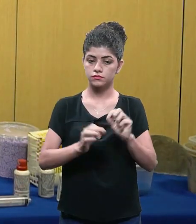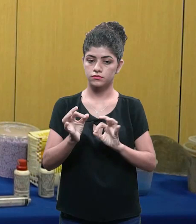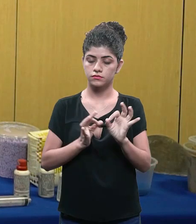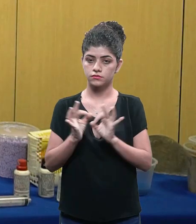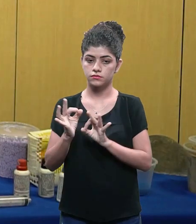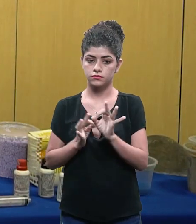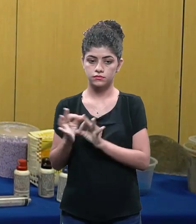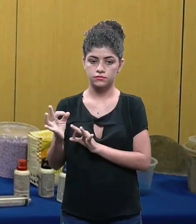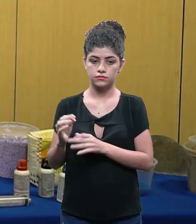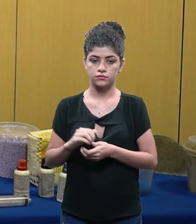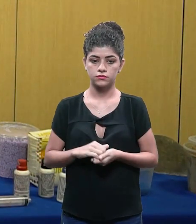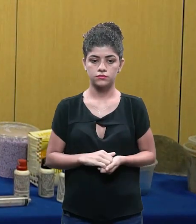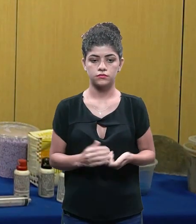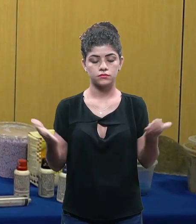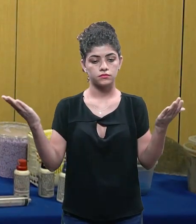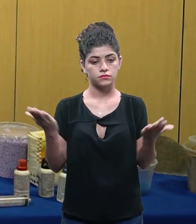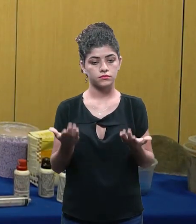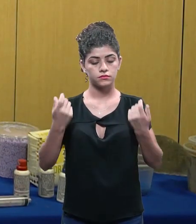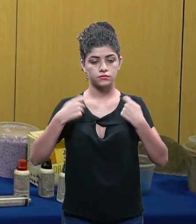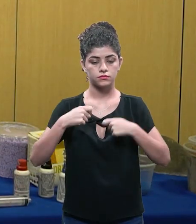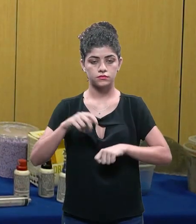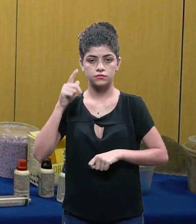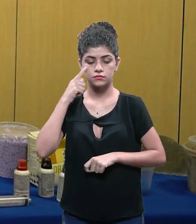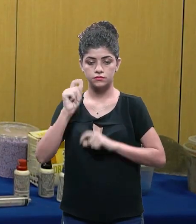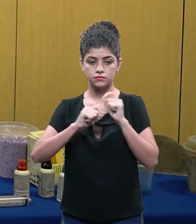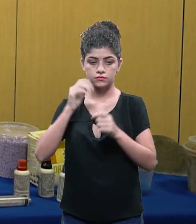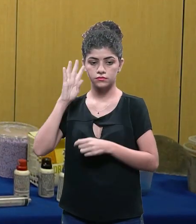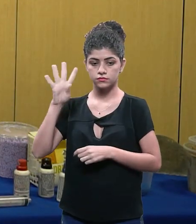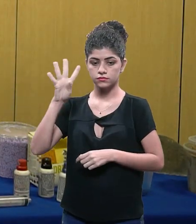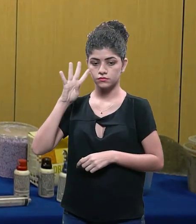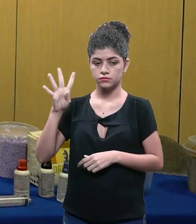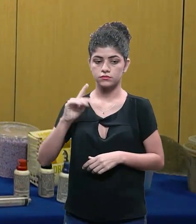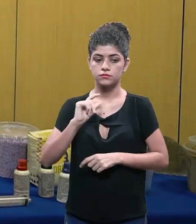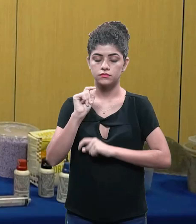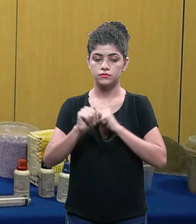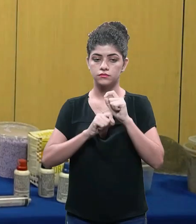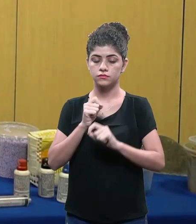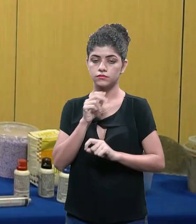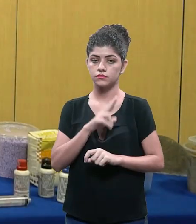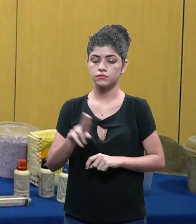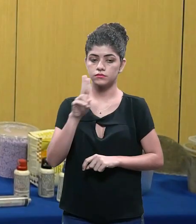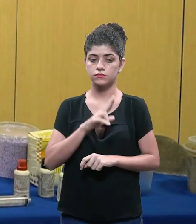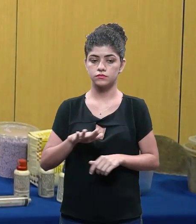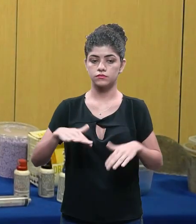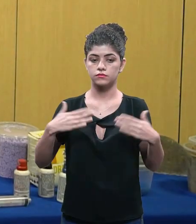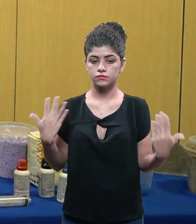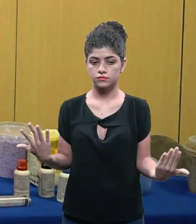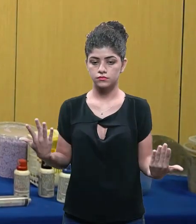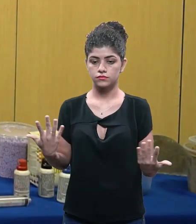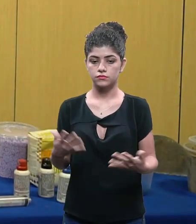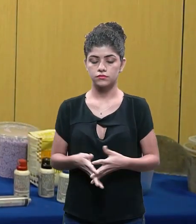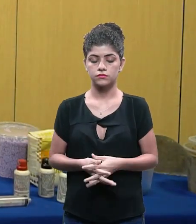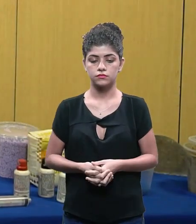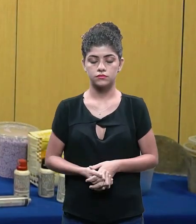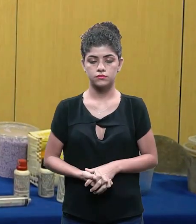então já defini os materiais certo? e agora eu tenho que pensar nas minhas formas que que mecanismo